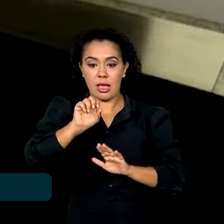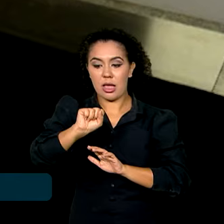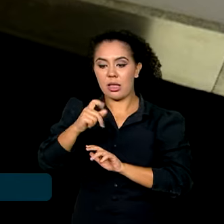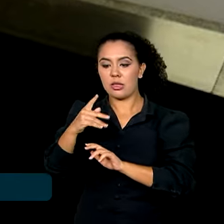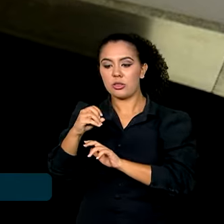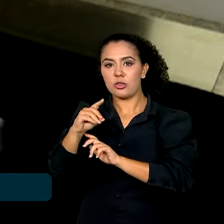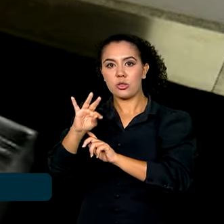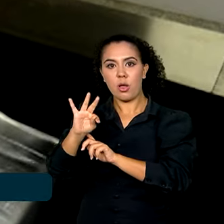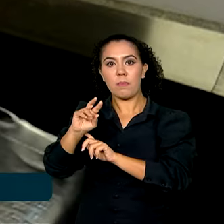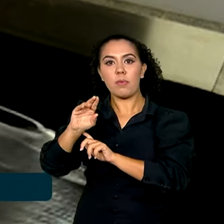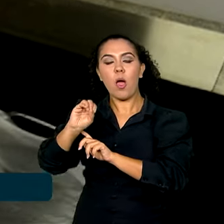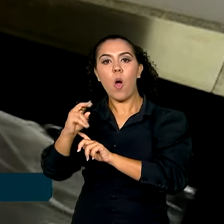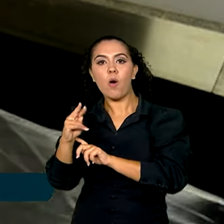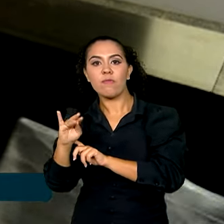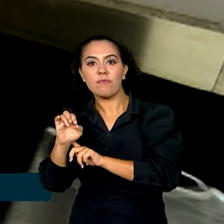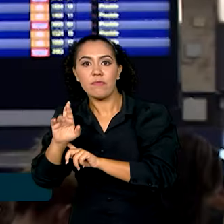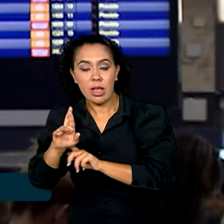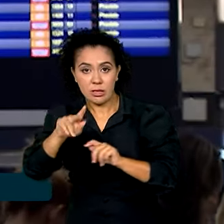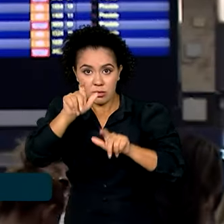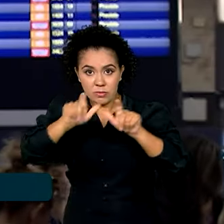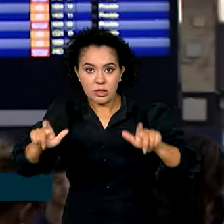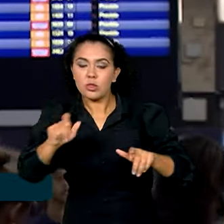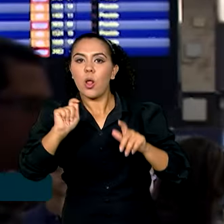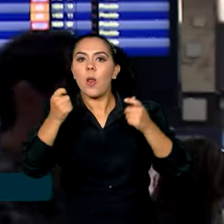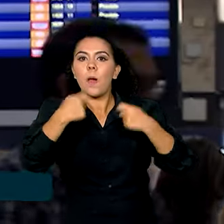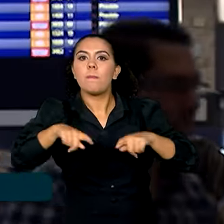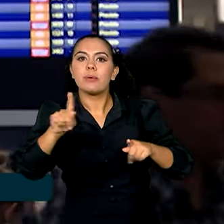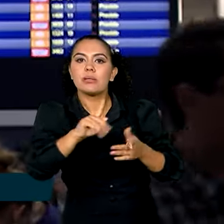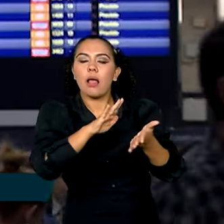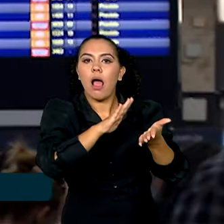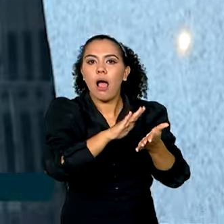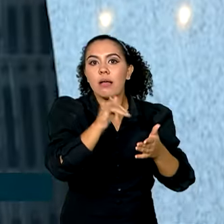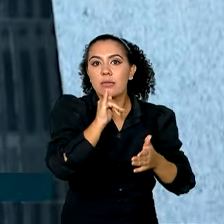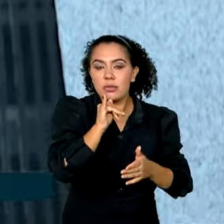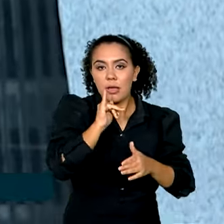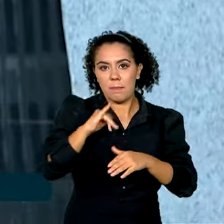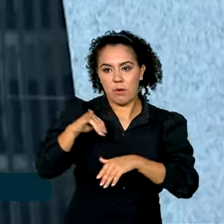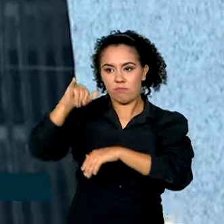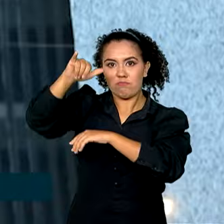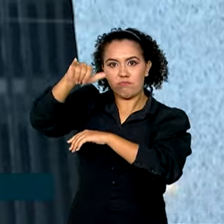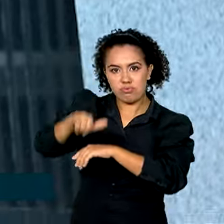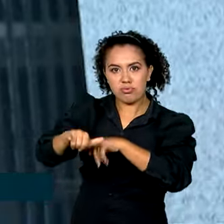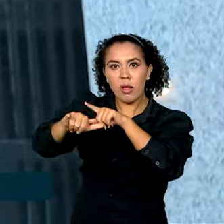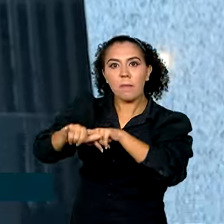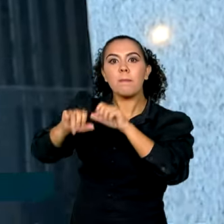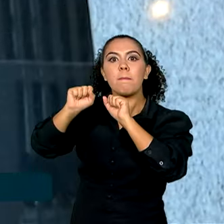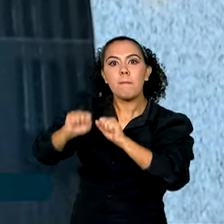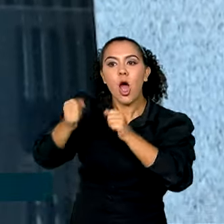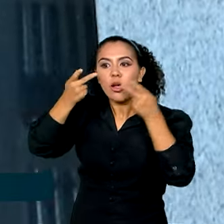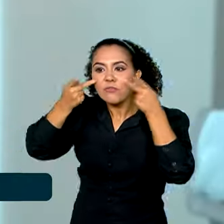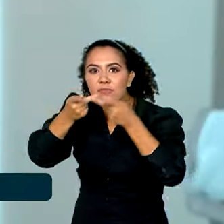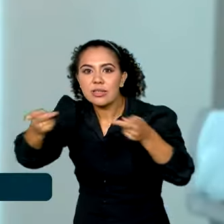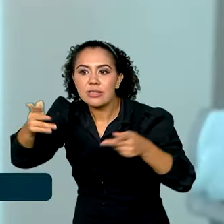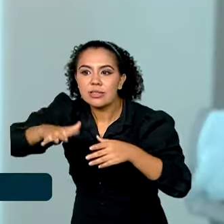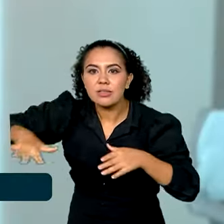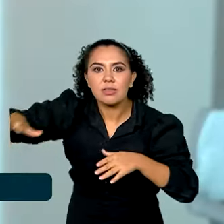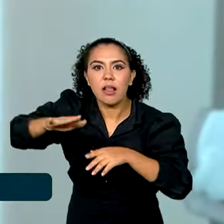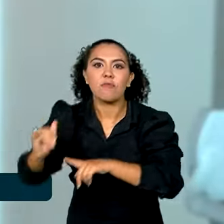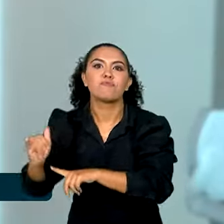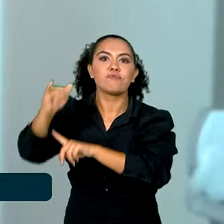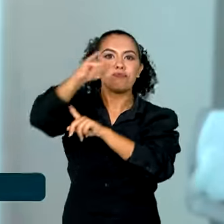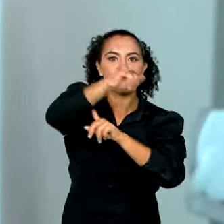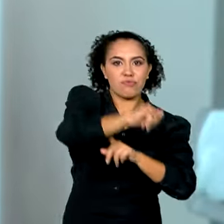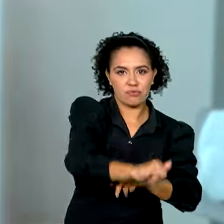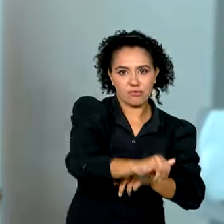quando o passageiro sem custos extras pode conhecer um local intermediário antes de chegar ao seu